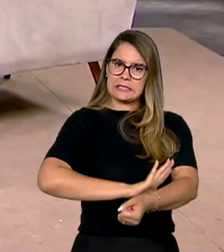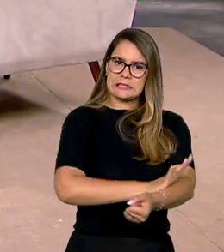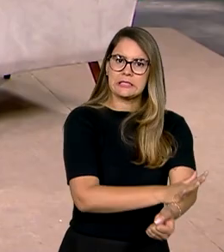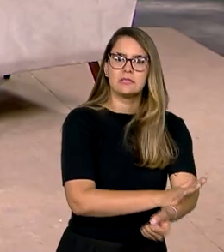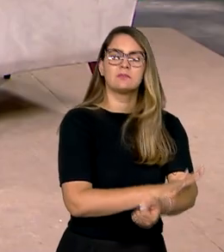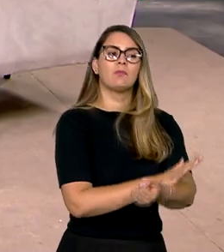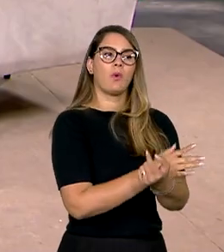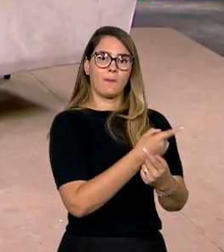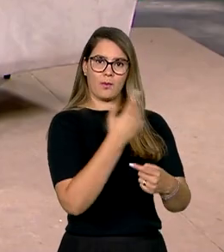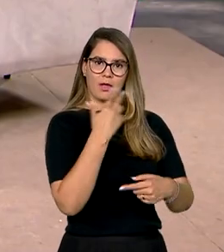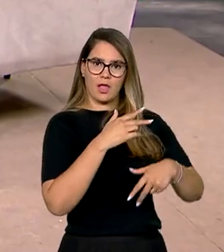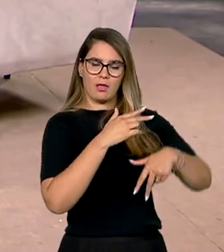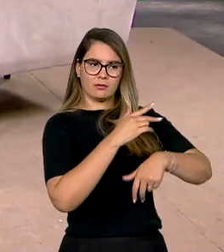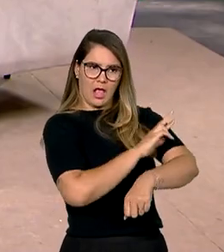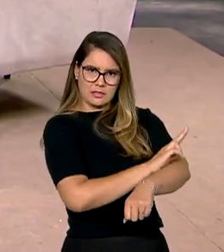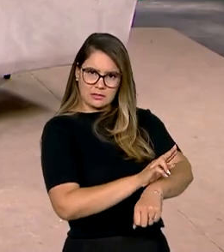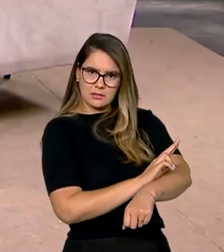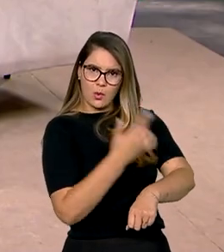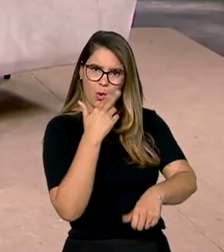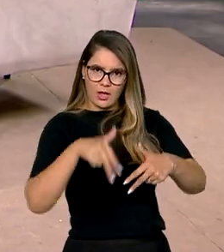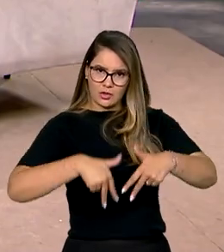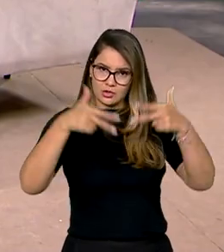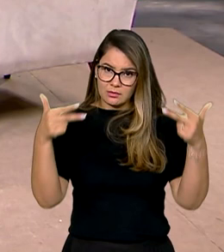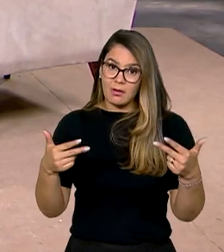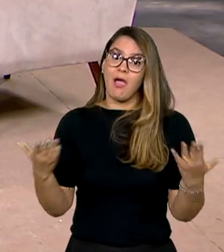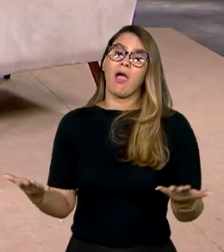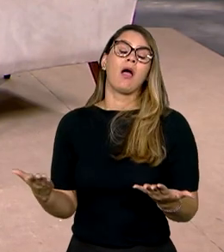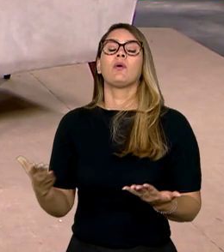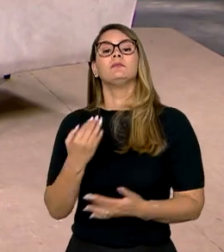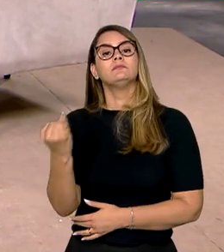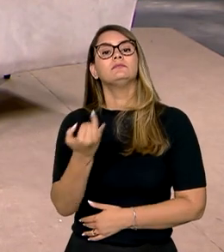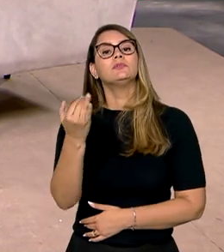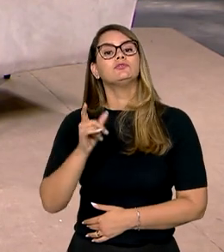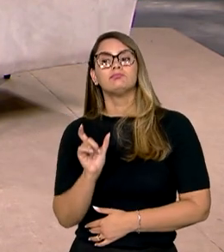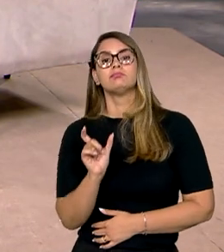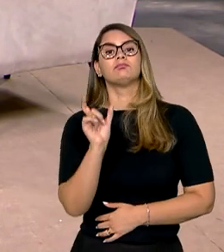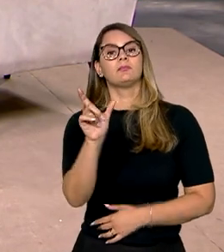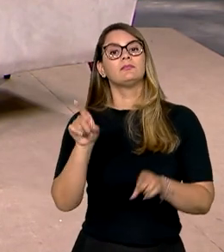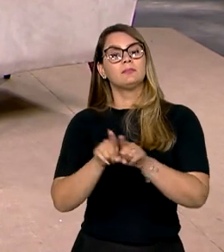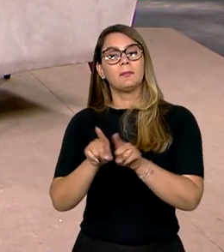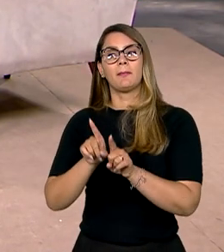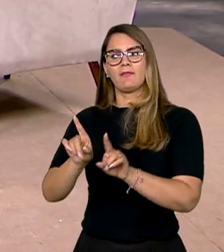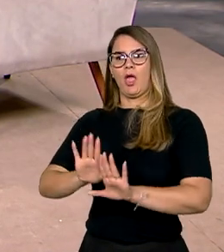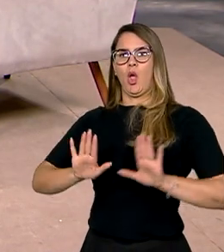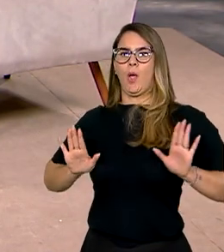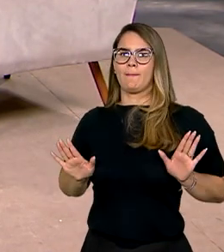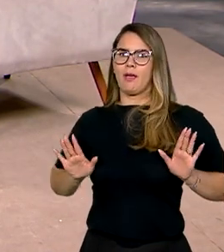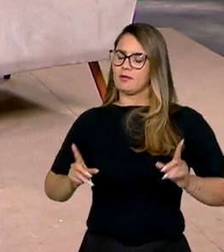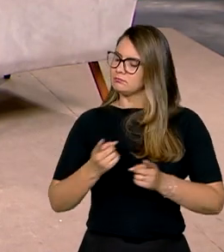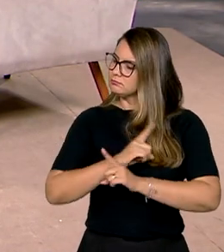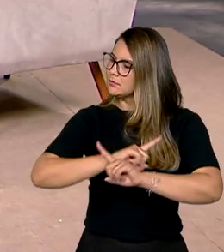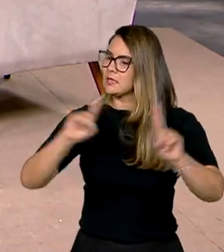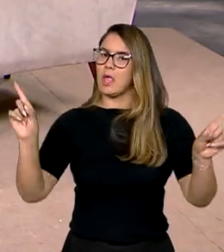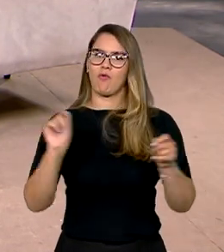discriminação em razão de coetnia, nós achamos importante ter um termo para que a população diga, epa, não faz isso